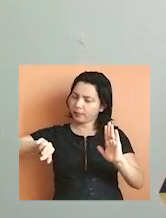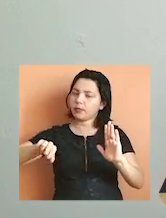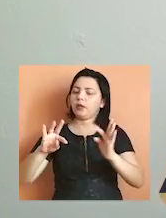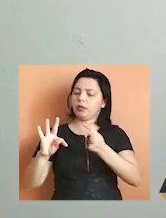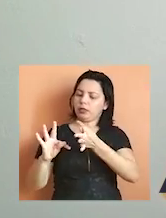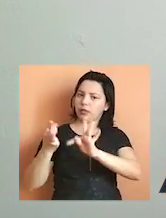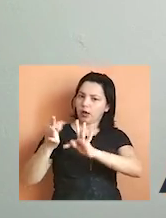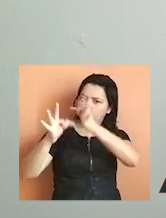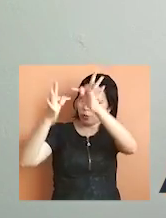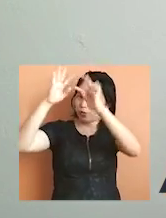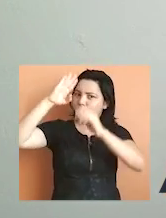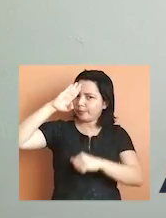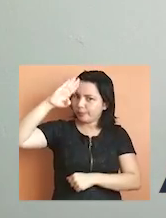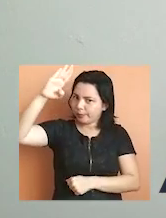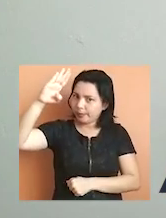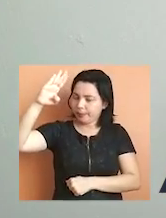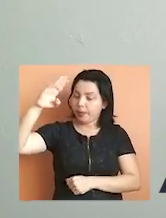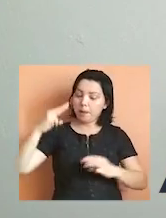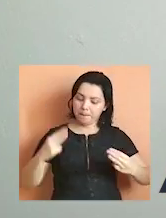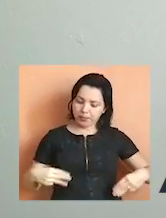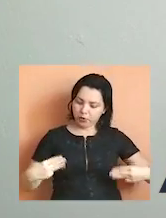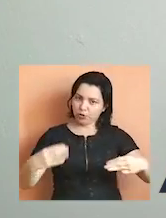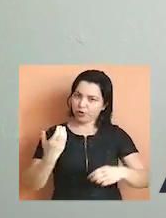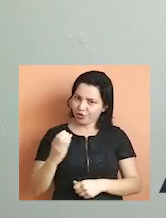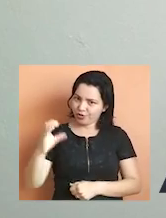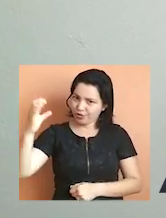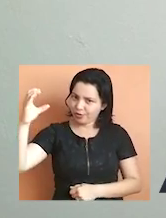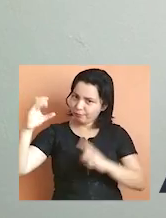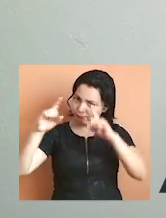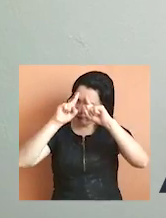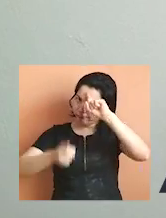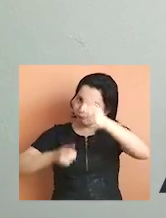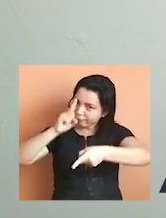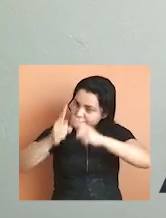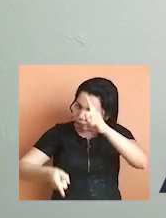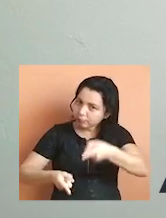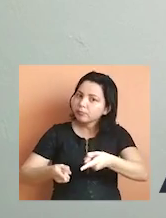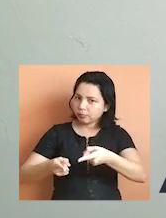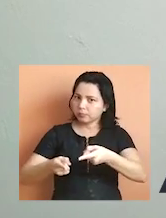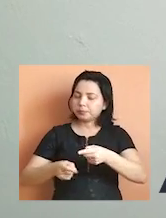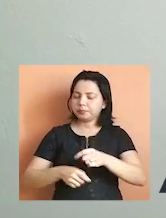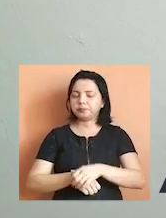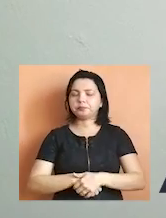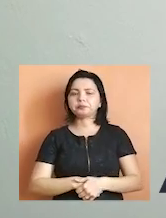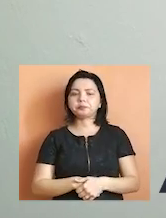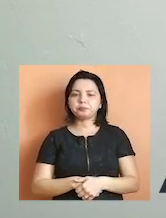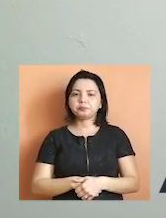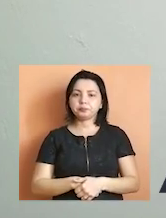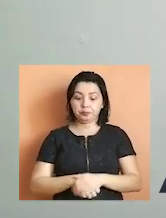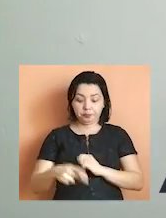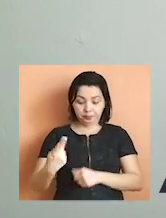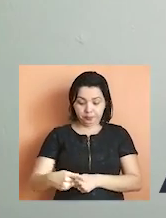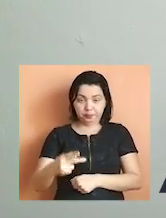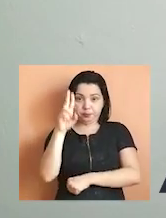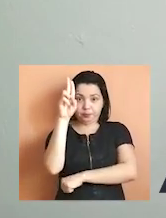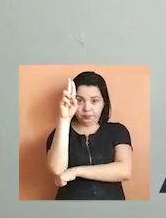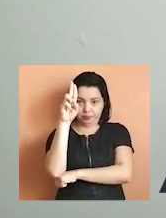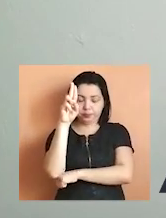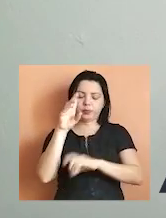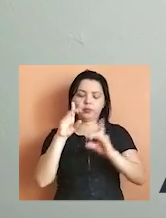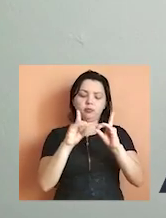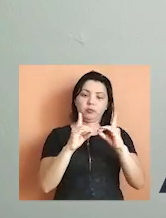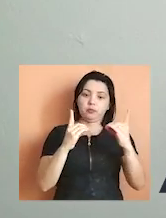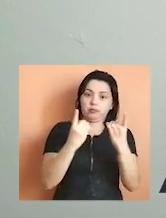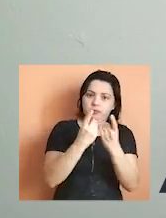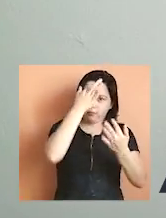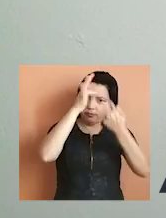tecnologias prioritárias, definidas pelo Ministério da Ciência, Tecnologia, Inovações e Comunicações. Na Unifap,